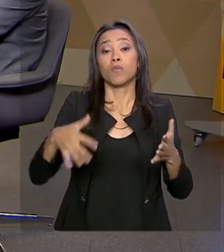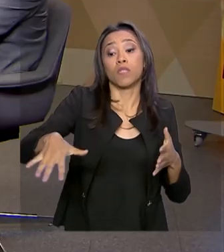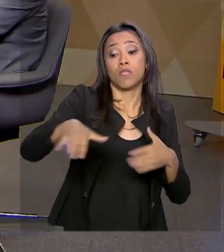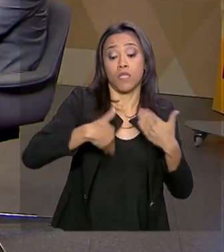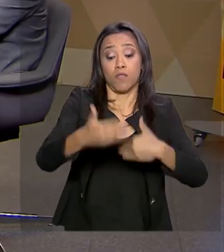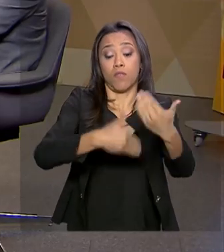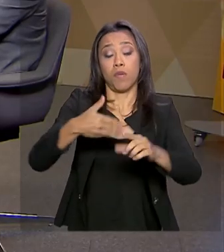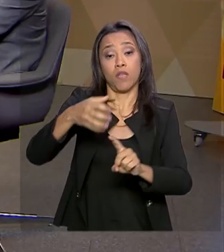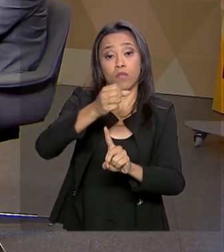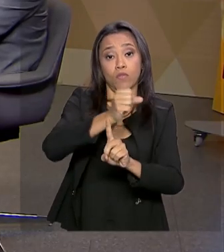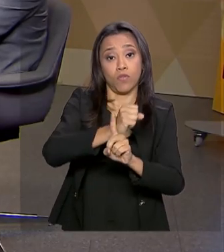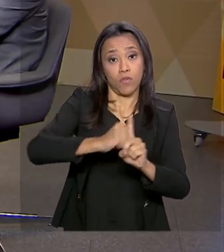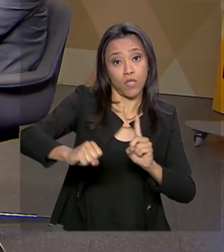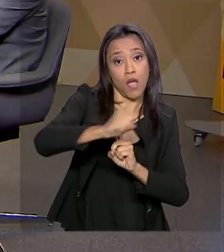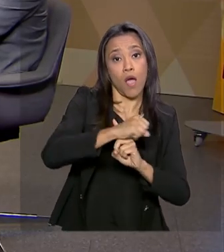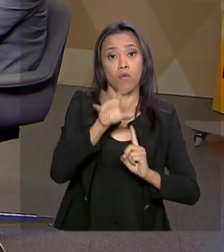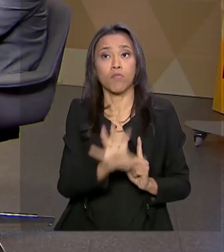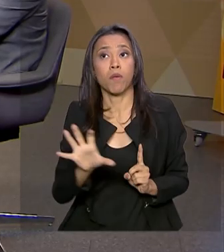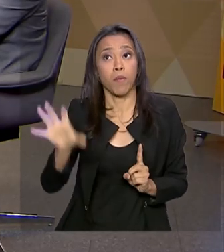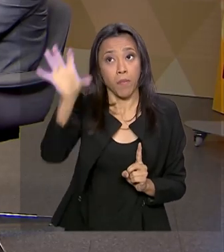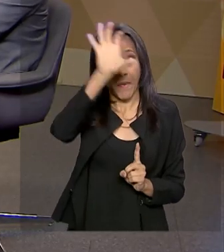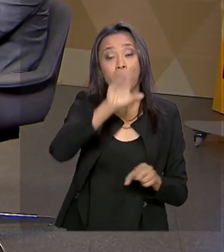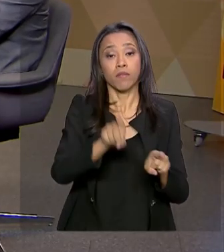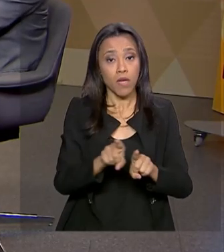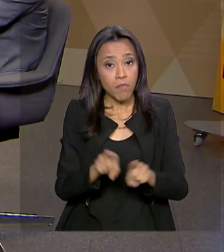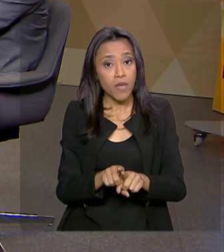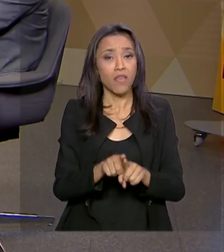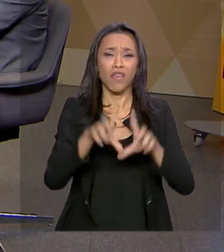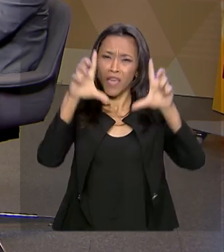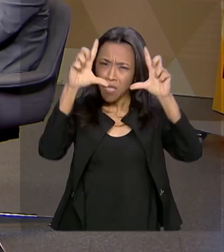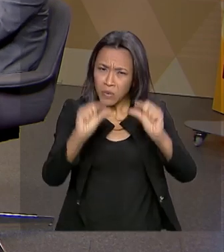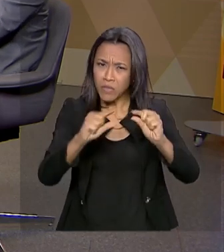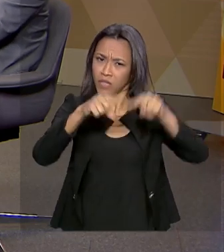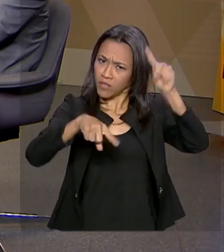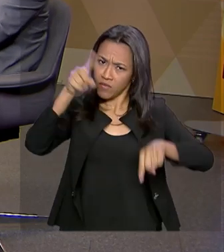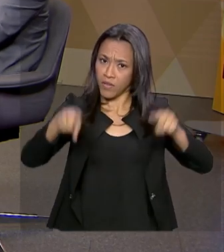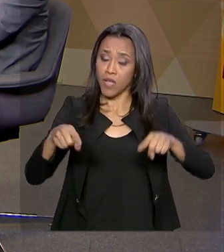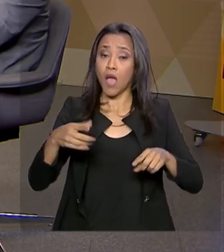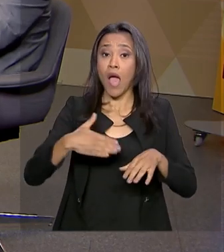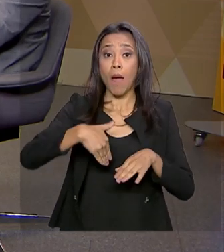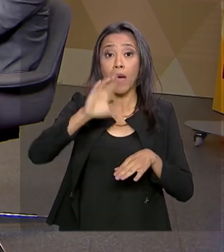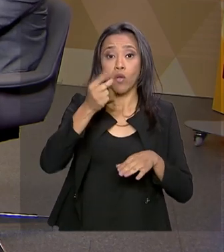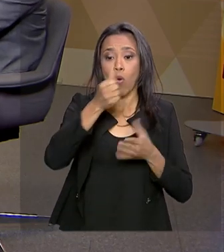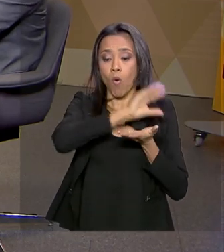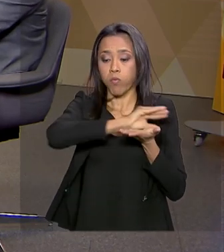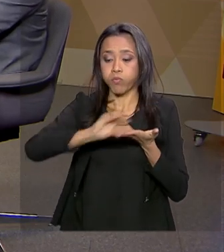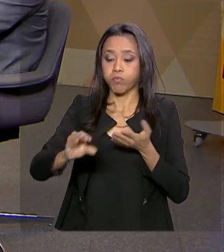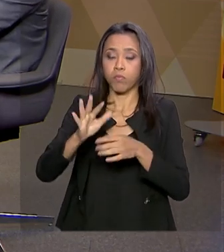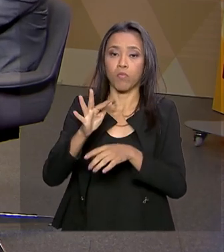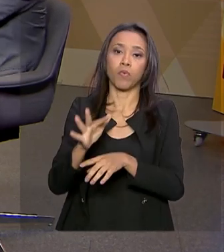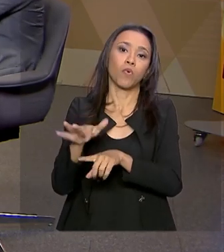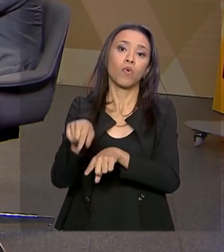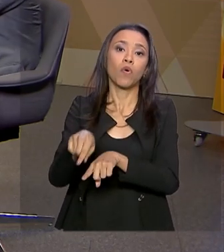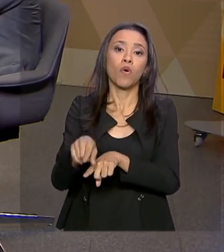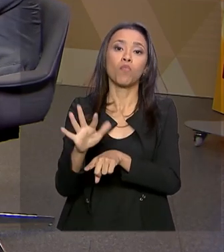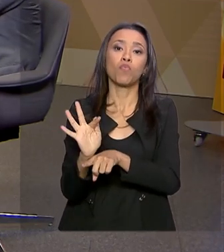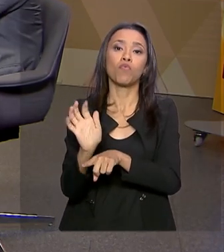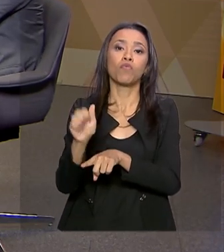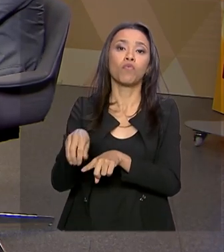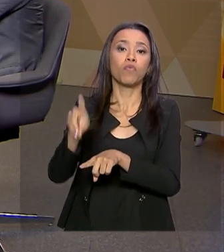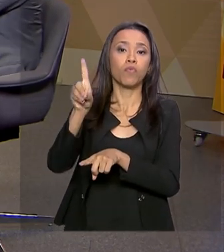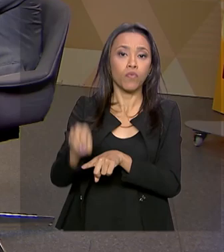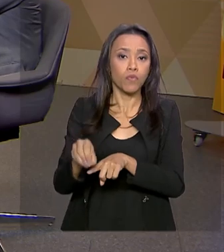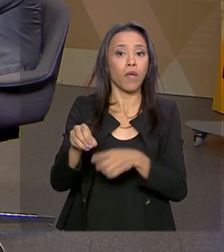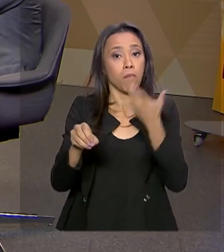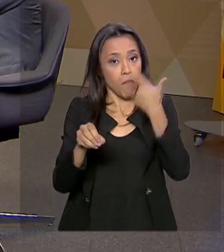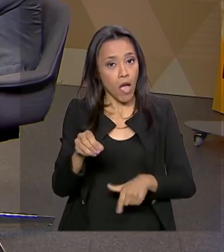e, acima de tudo, reduzir as nossas simetrias. Hoje, muitos dos recursos vão para o Sudeste. O Futurice vem também para alocar